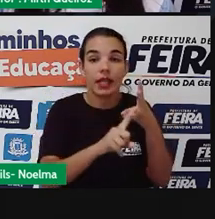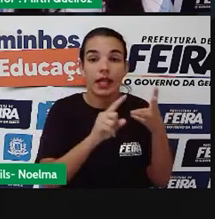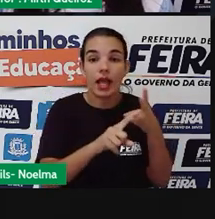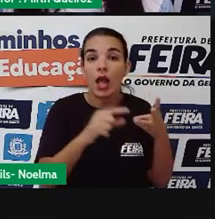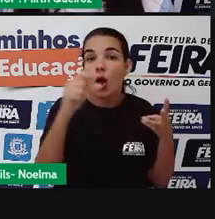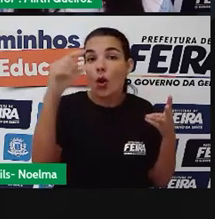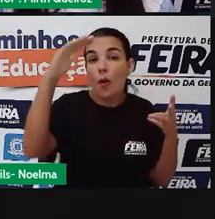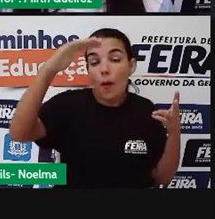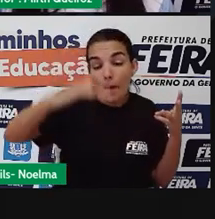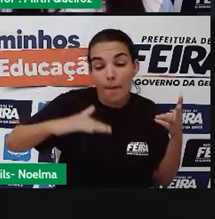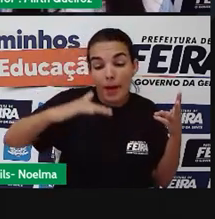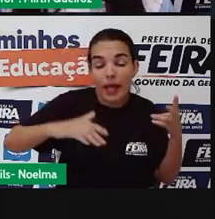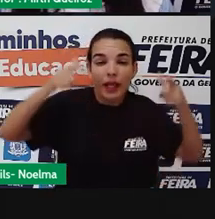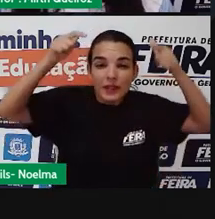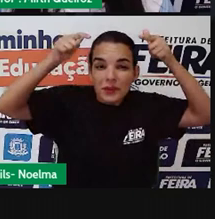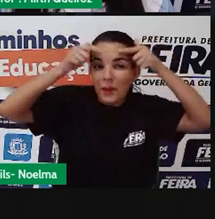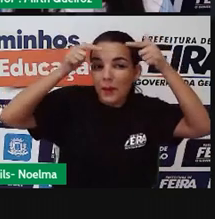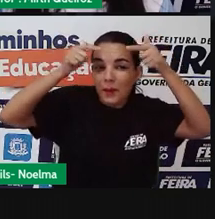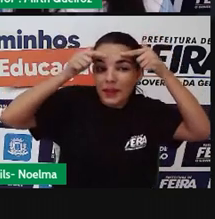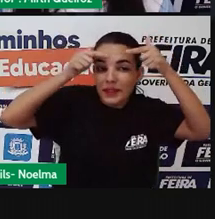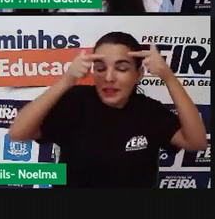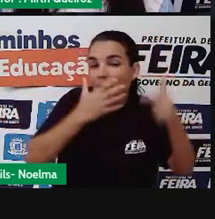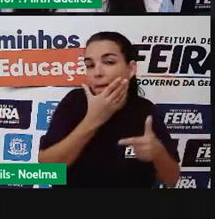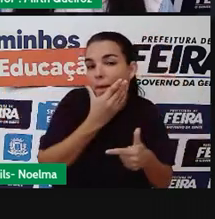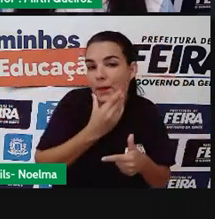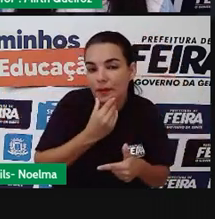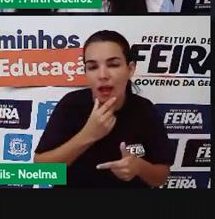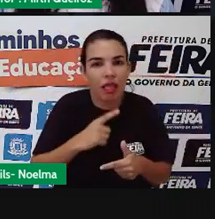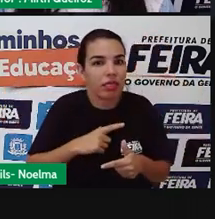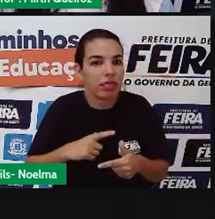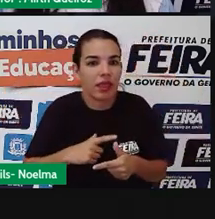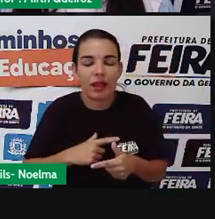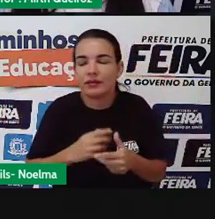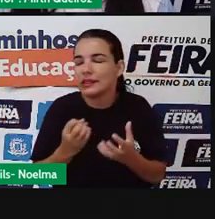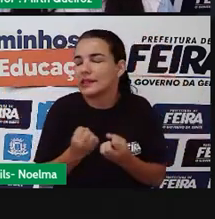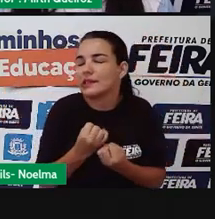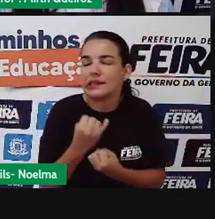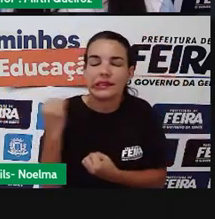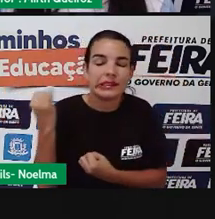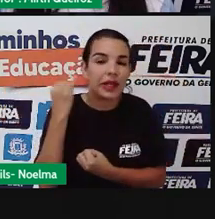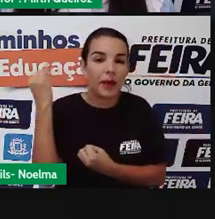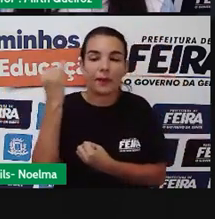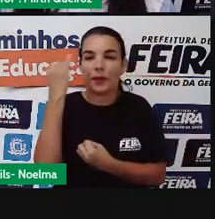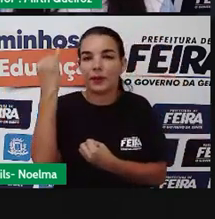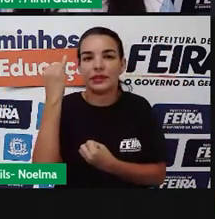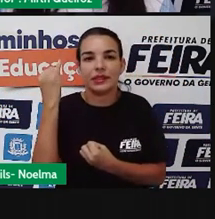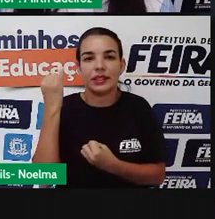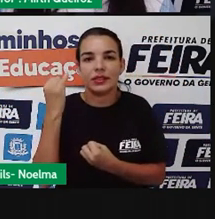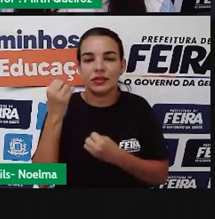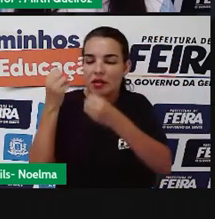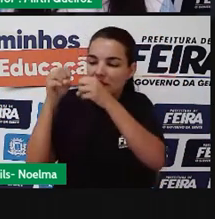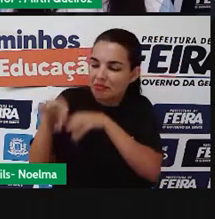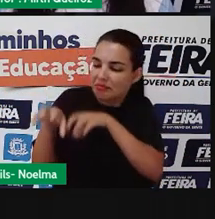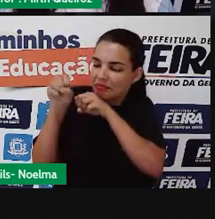para ler esse livro e traz inúmeros ensinamentos. E nós vamos falar dele, inclusive, hoje.